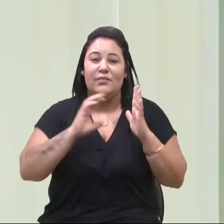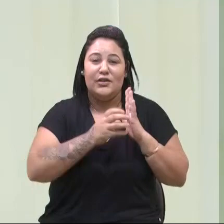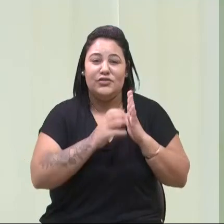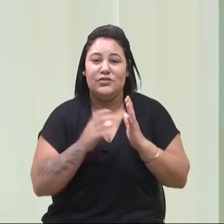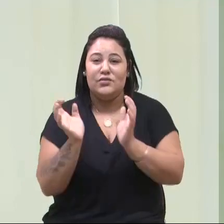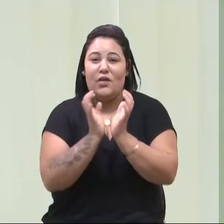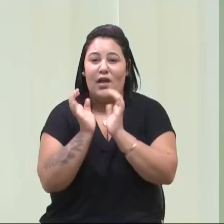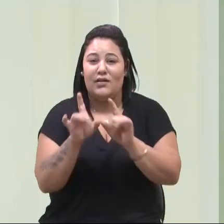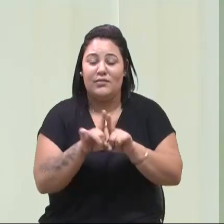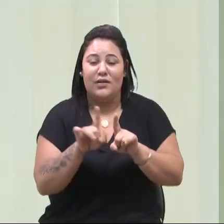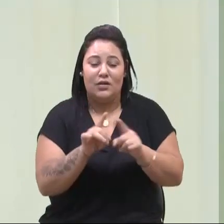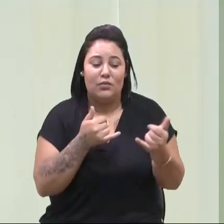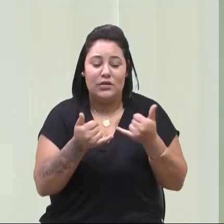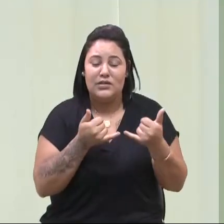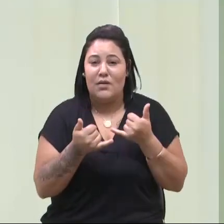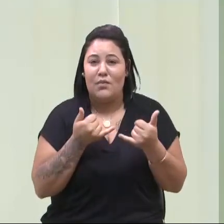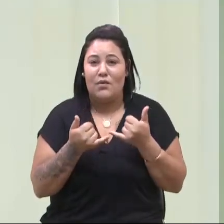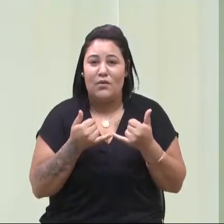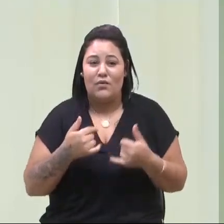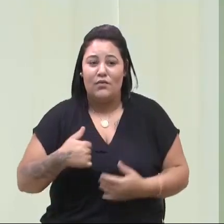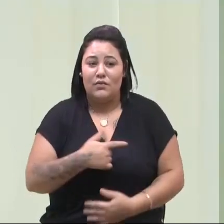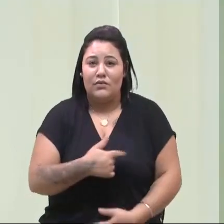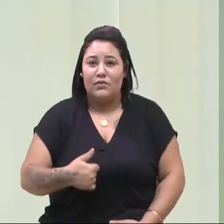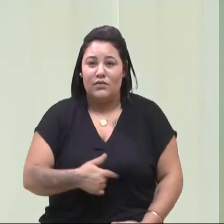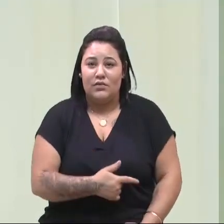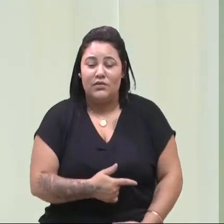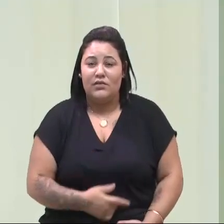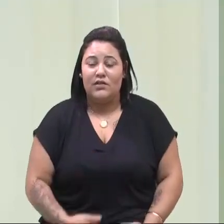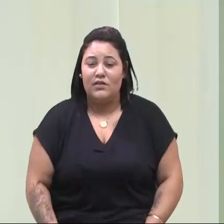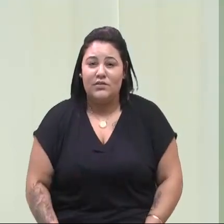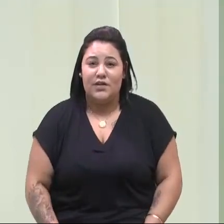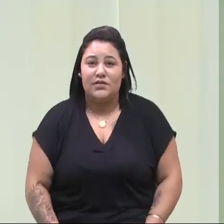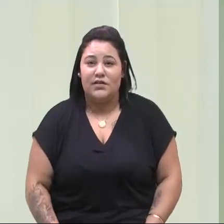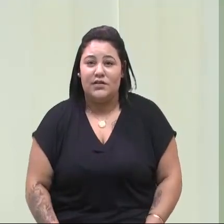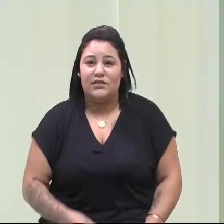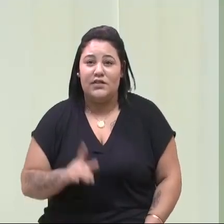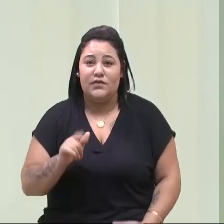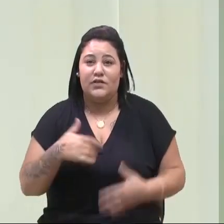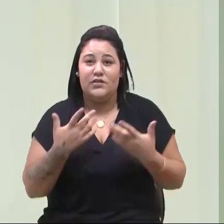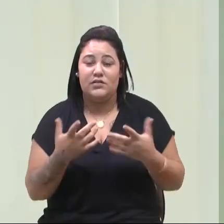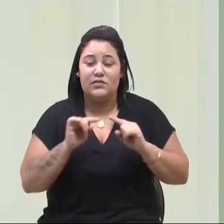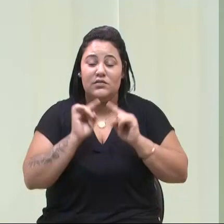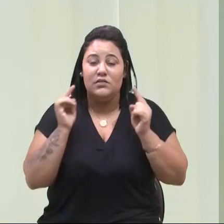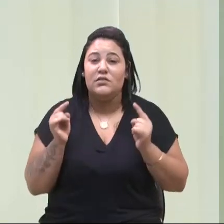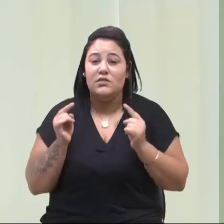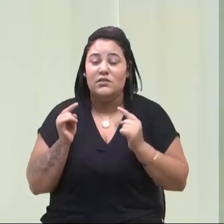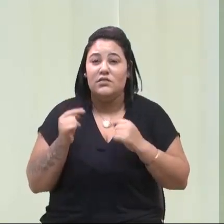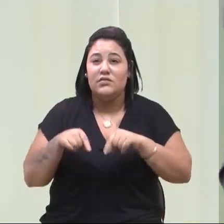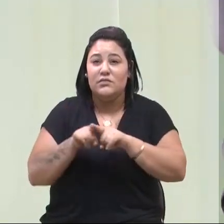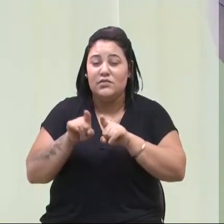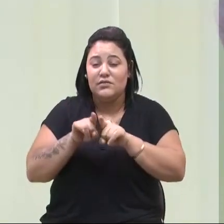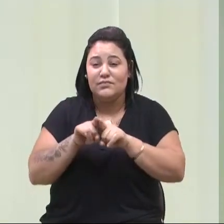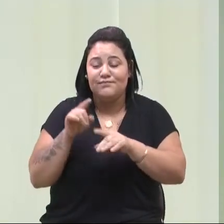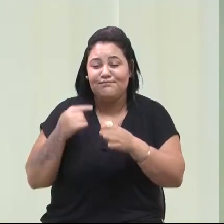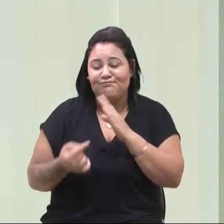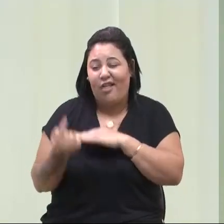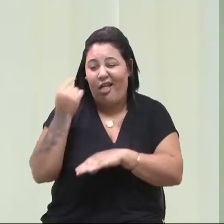exemplo o Zanquin comentou sobre cheque para a Vizate, nós tivemos no passado um prefeito que